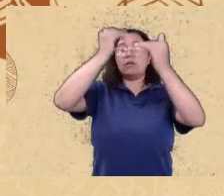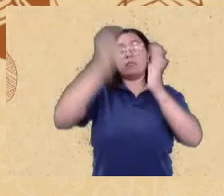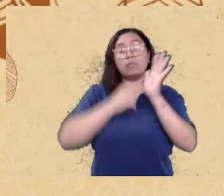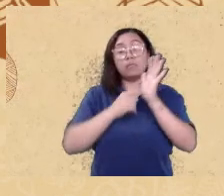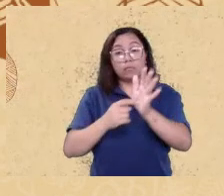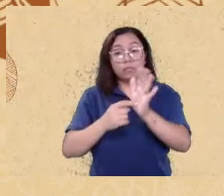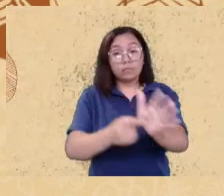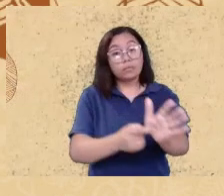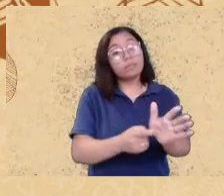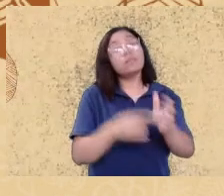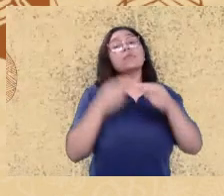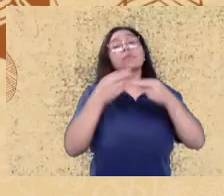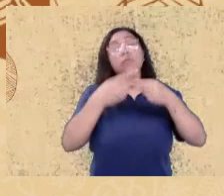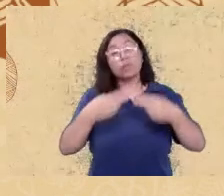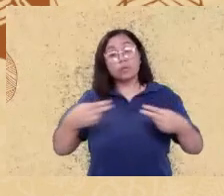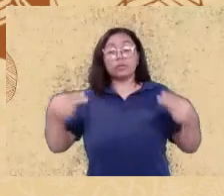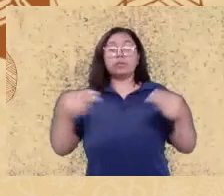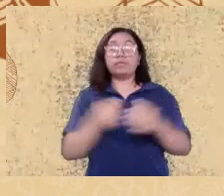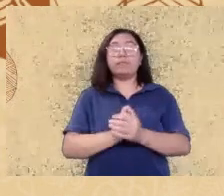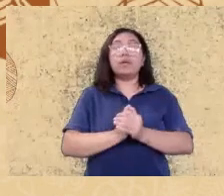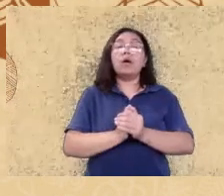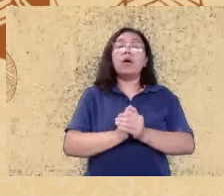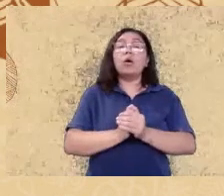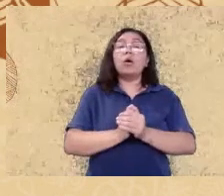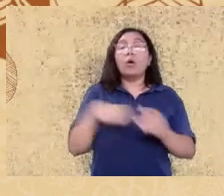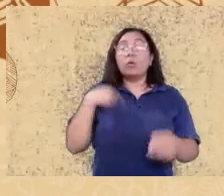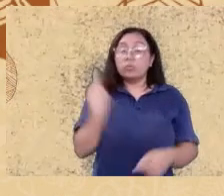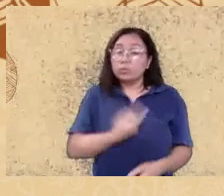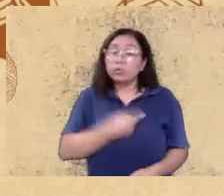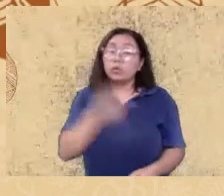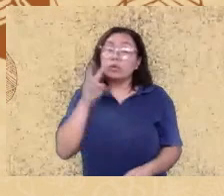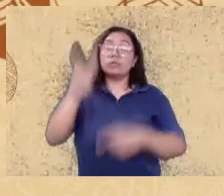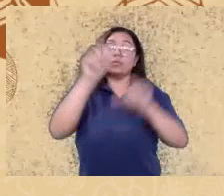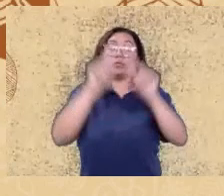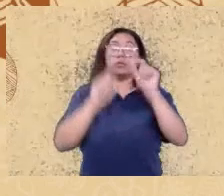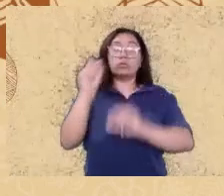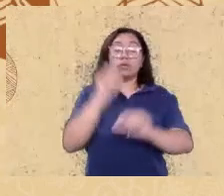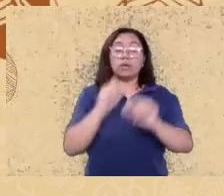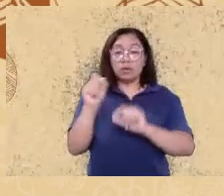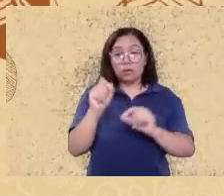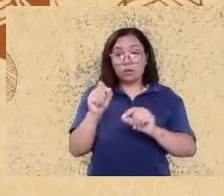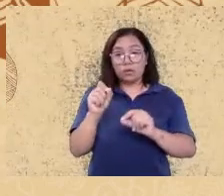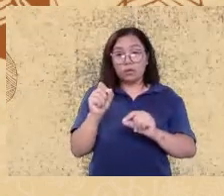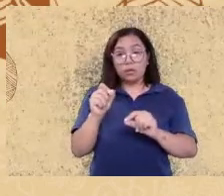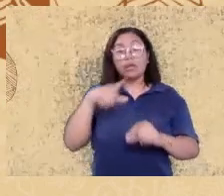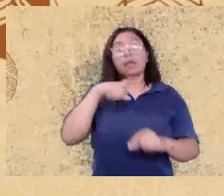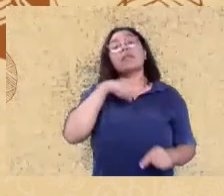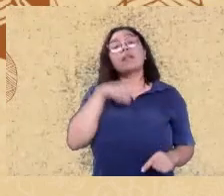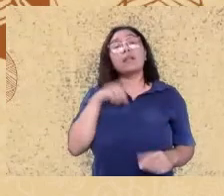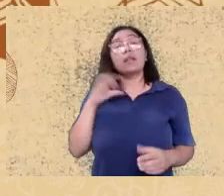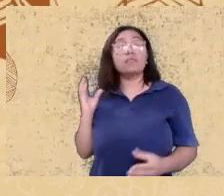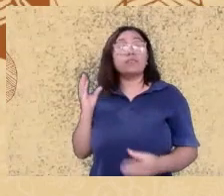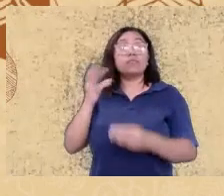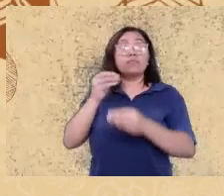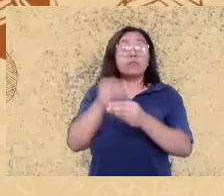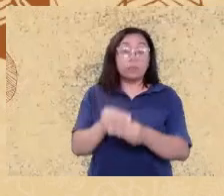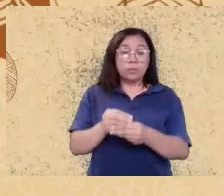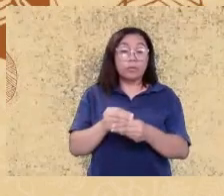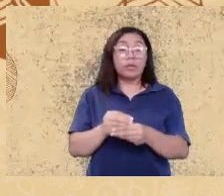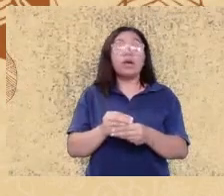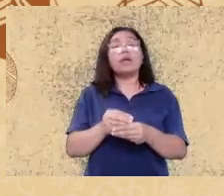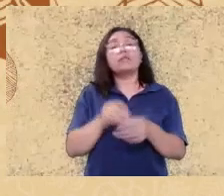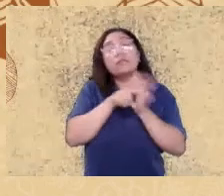um aspecto que nós levantamos como propositura e que nós temos incorporado nas nossas práticas de pesquisa